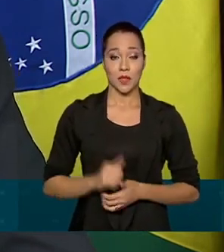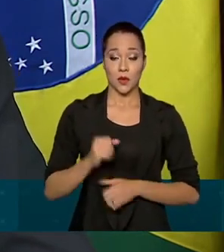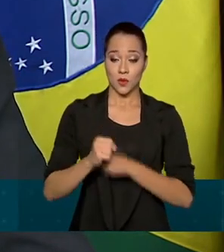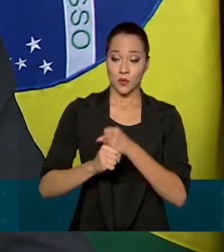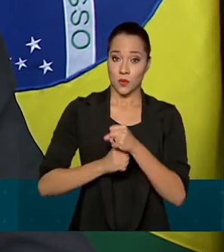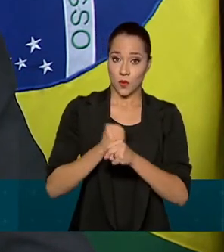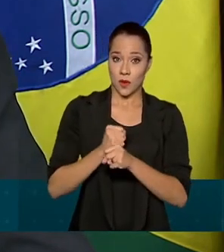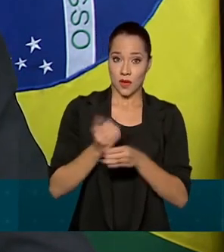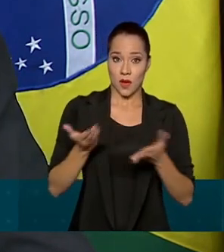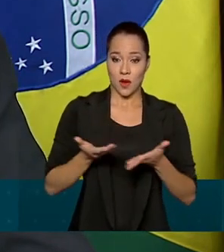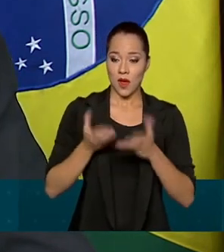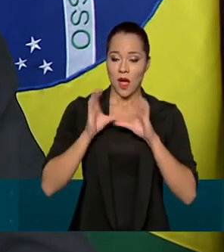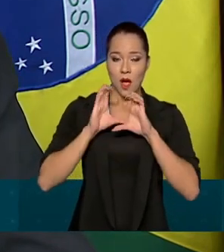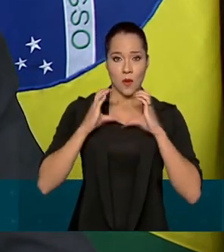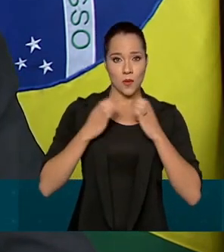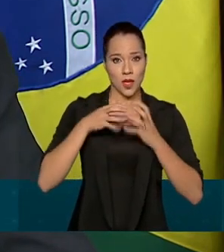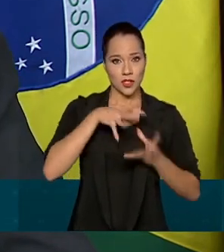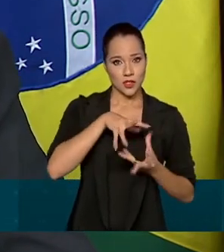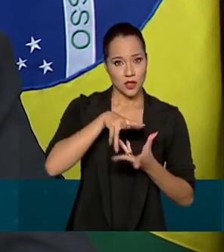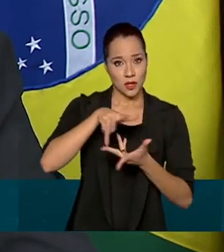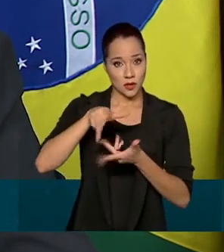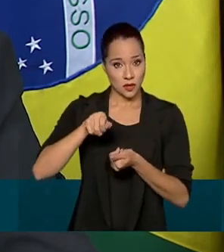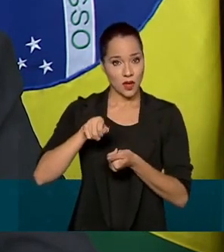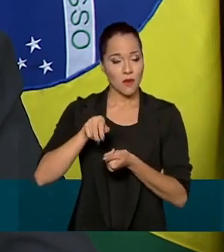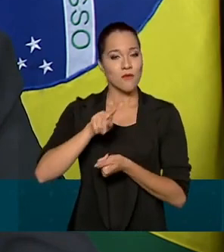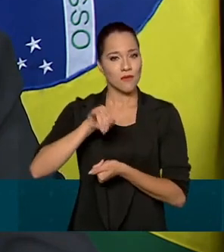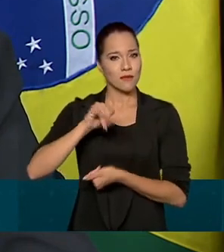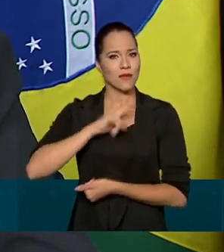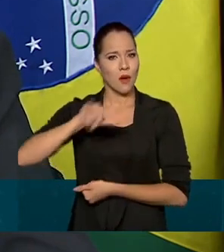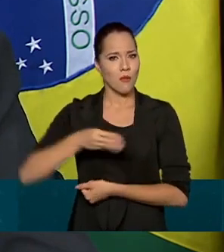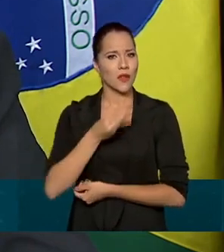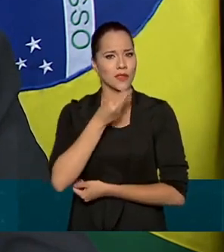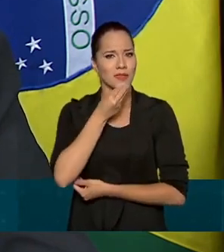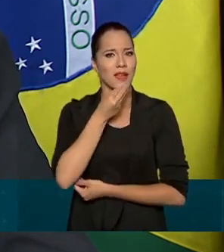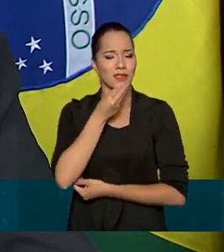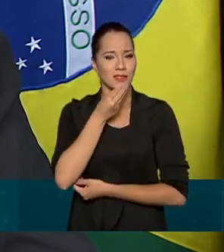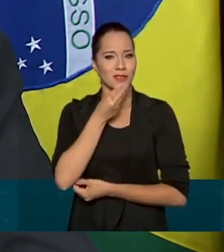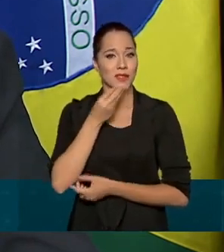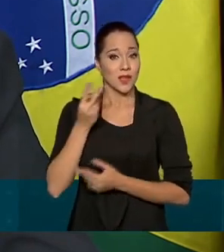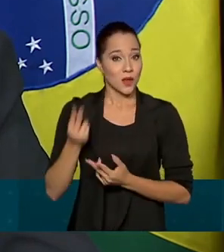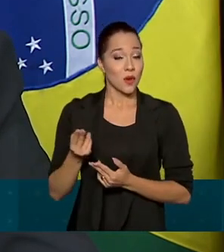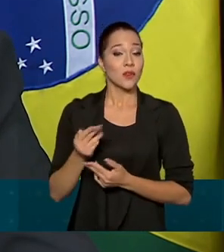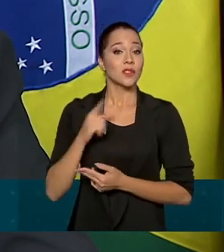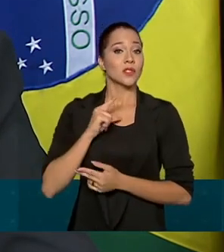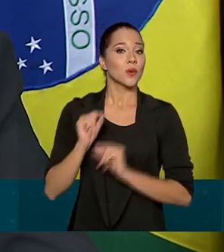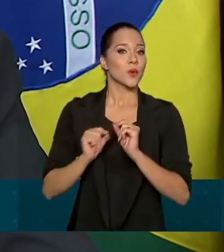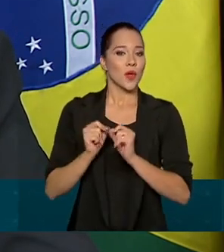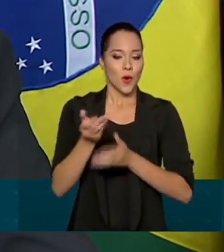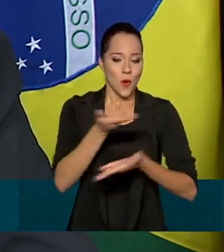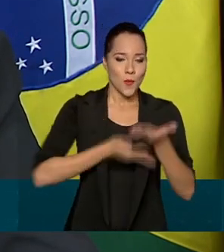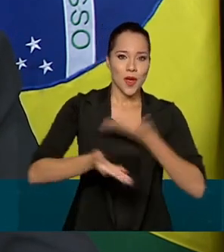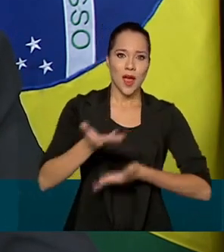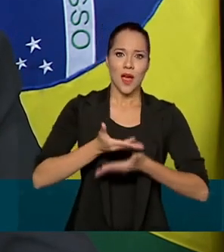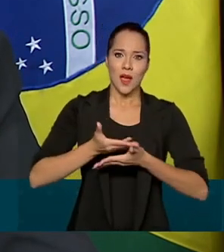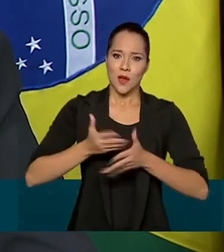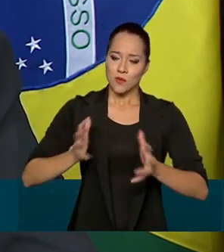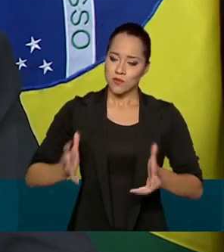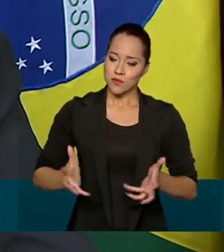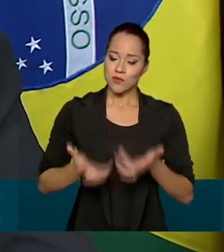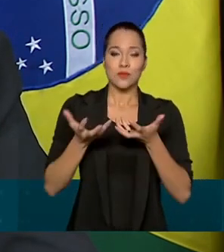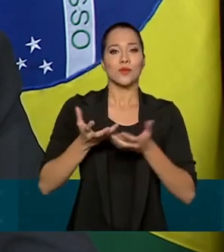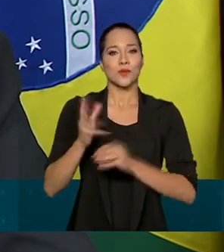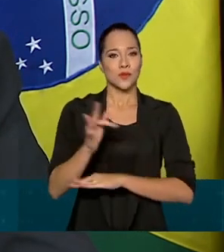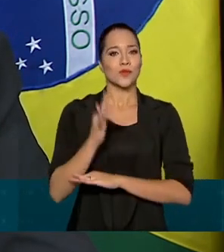ano, a comunidade internacional terá oportunidade singular de cooperar com a construção de nosso